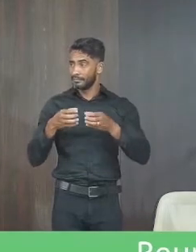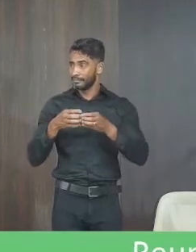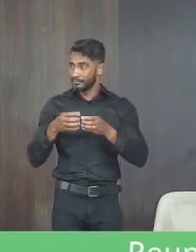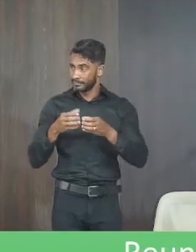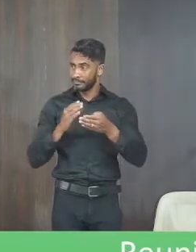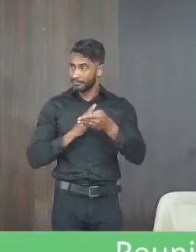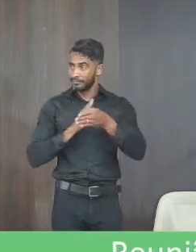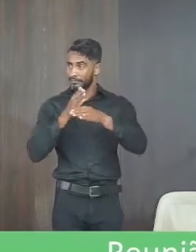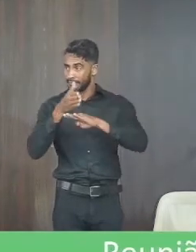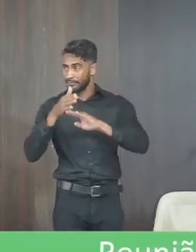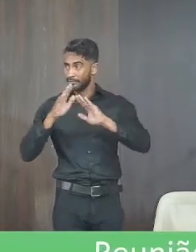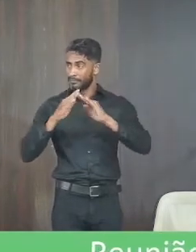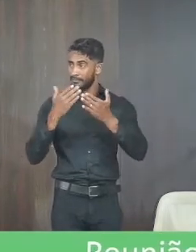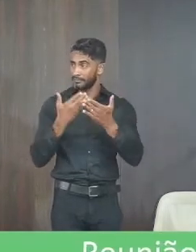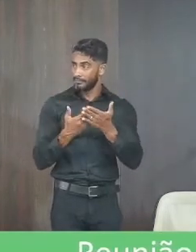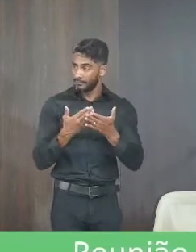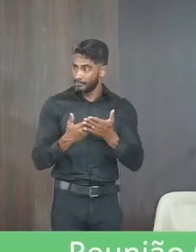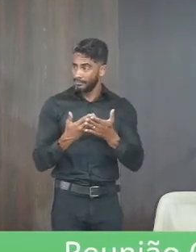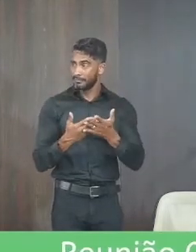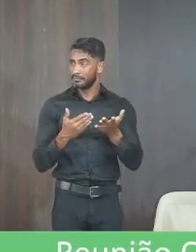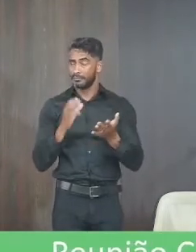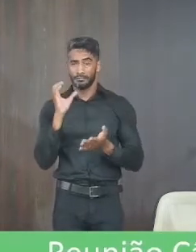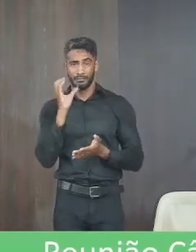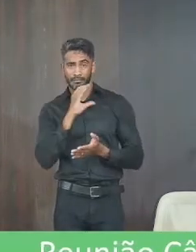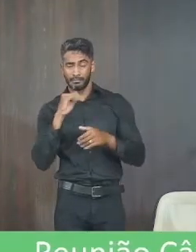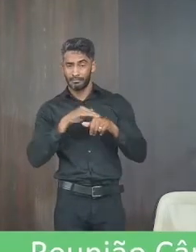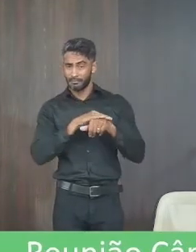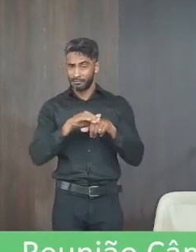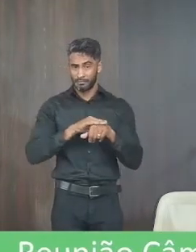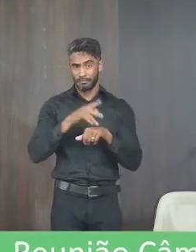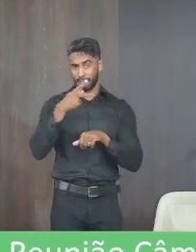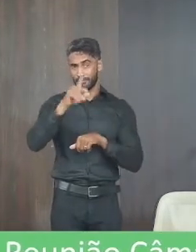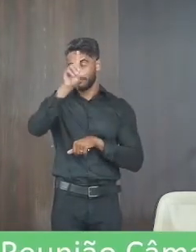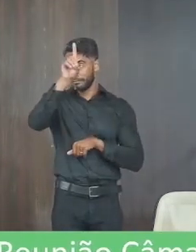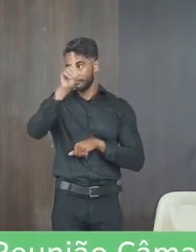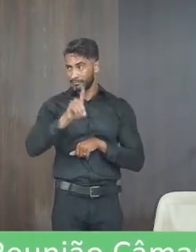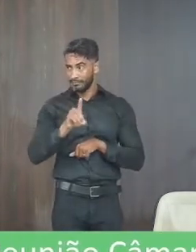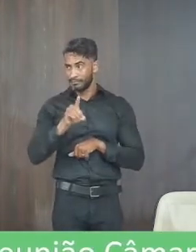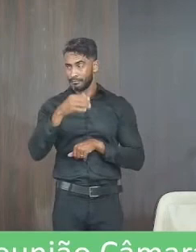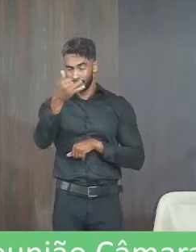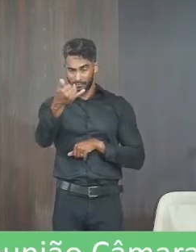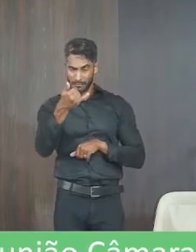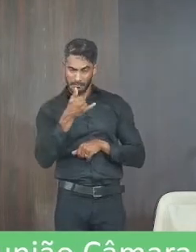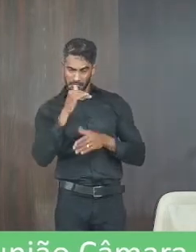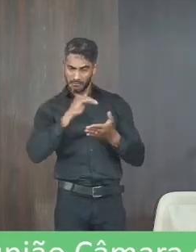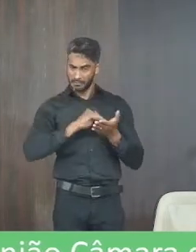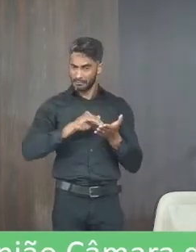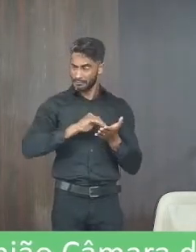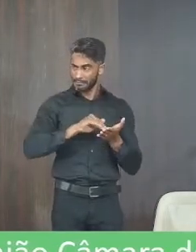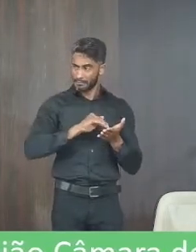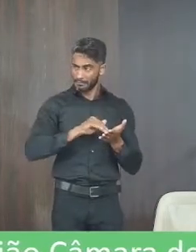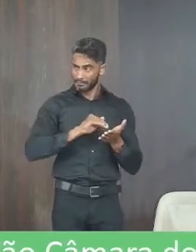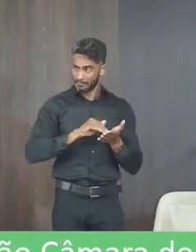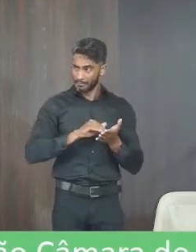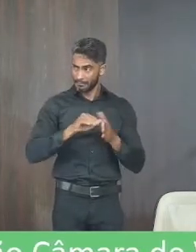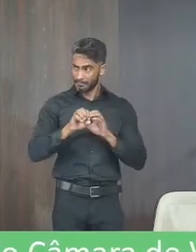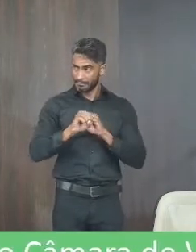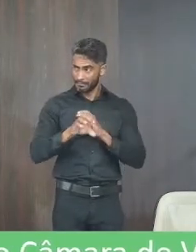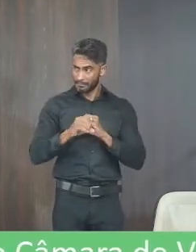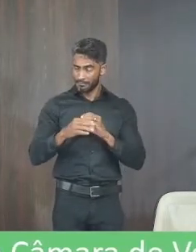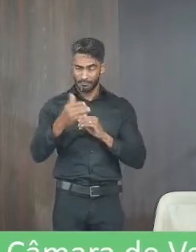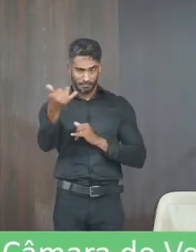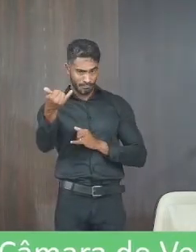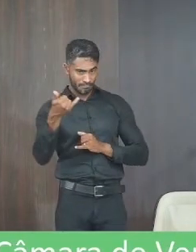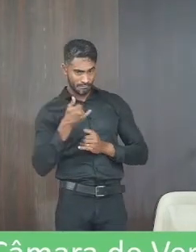deslocar lá em loco de imediato para conversar com essa diretora eu liguei para ela ela falou que a secretária de educação não